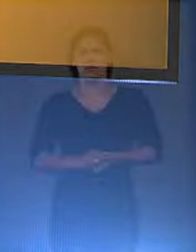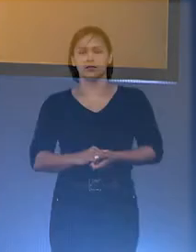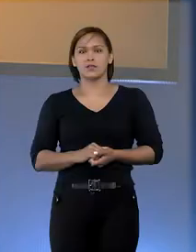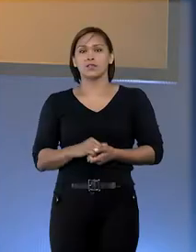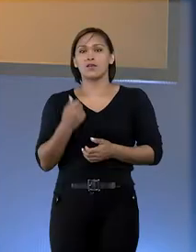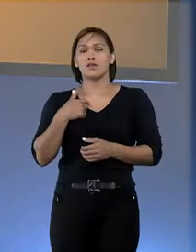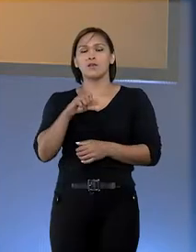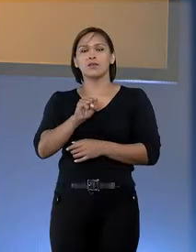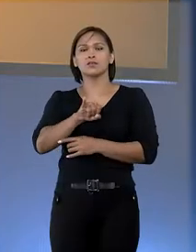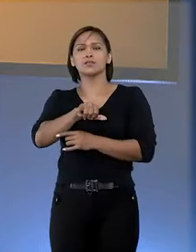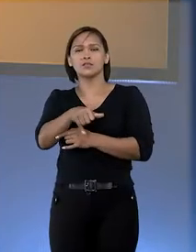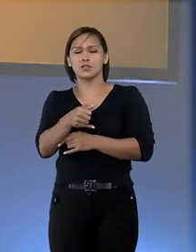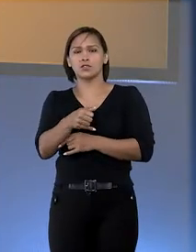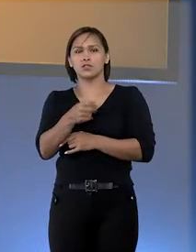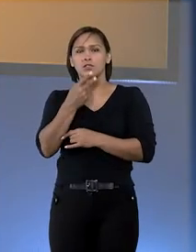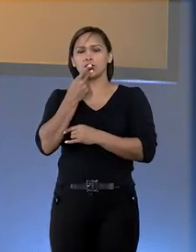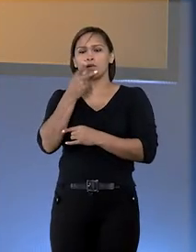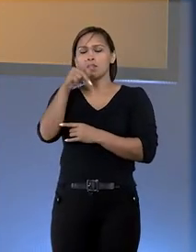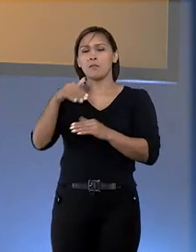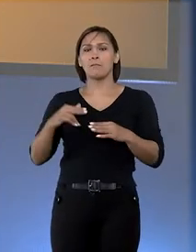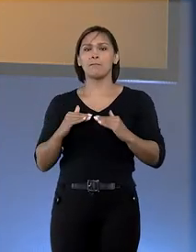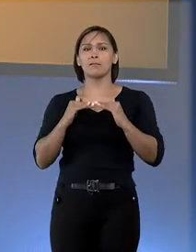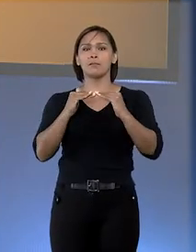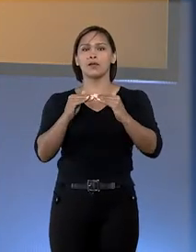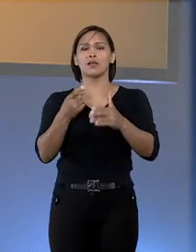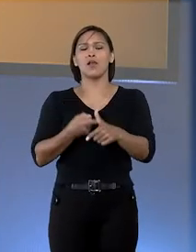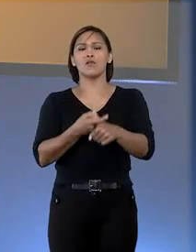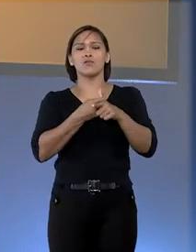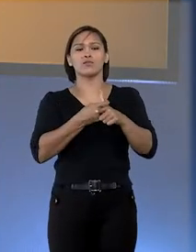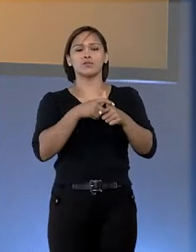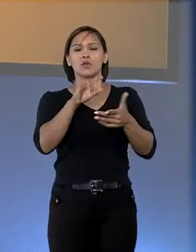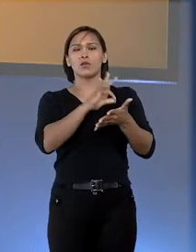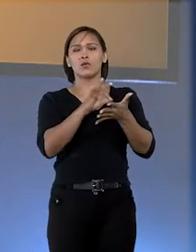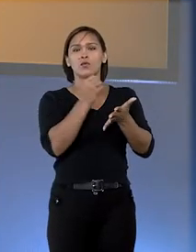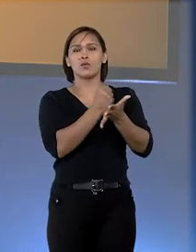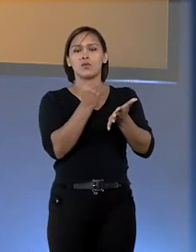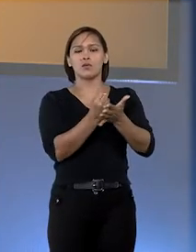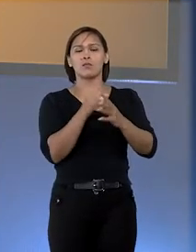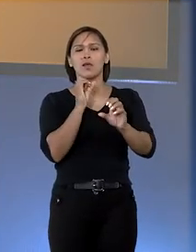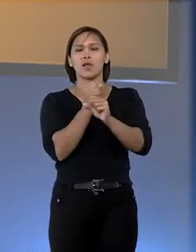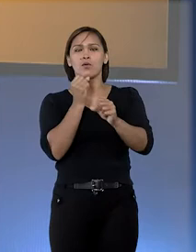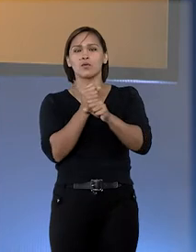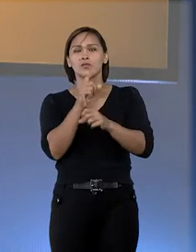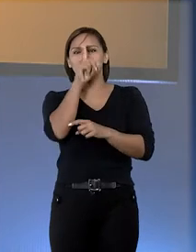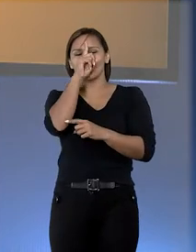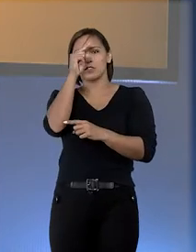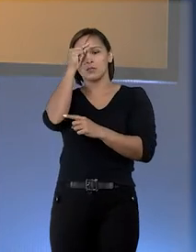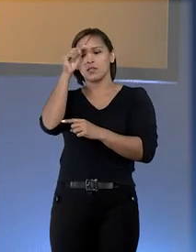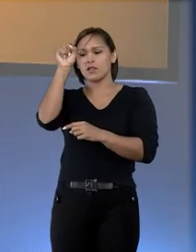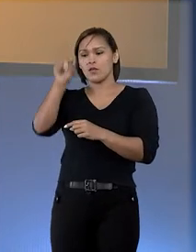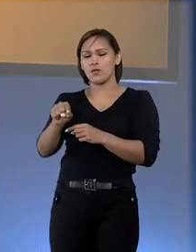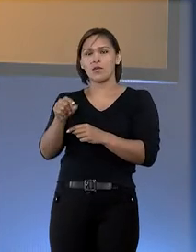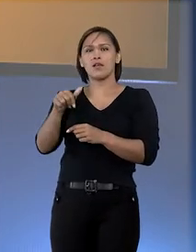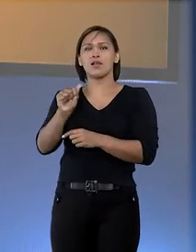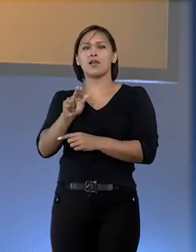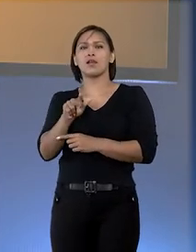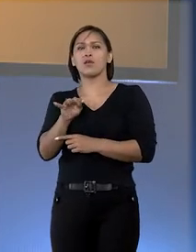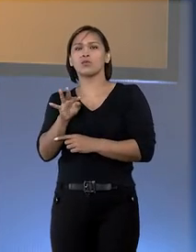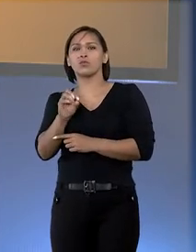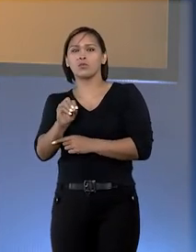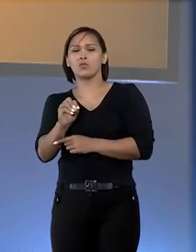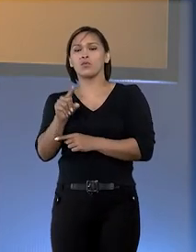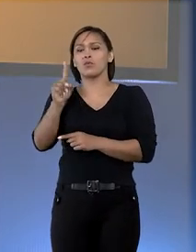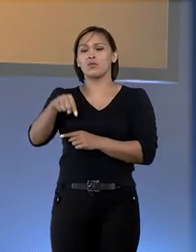O Superior Tribunal de Justiça manteve suspensão de contrato para construção de hospital em Alto Horizonte,